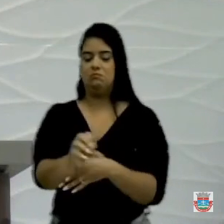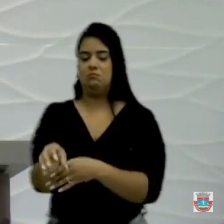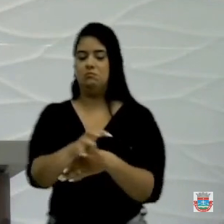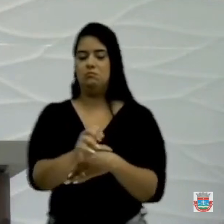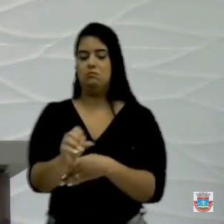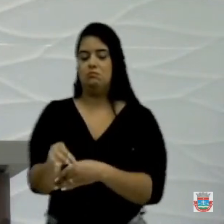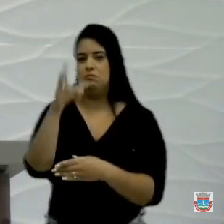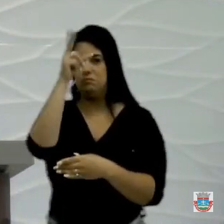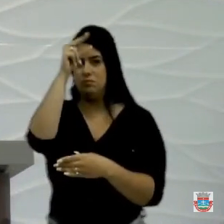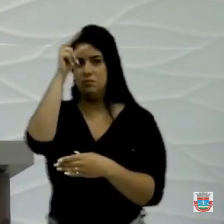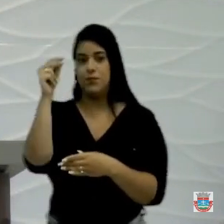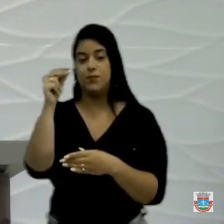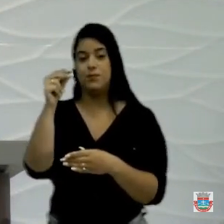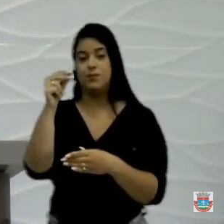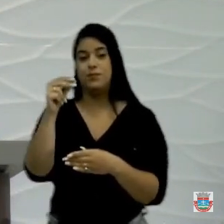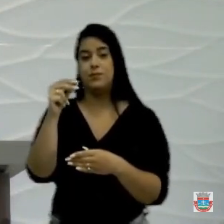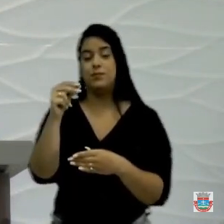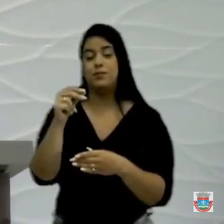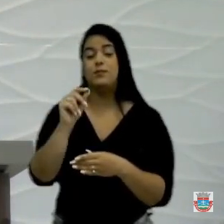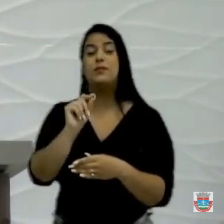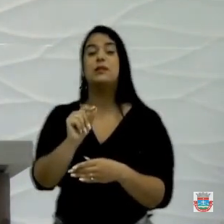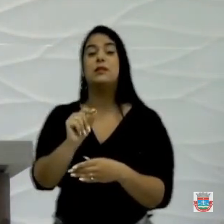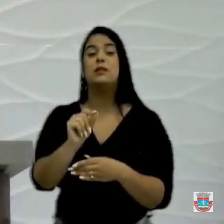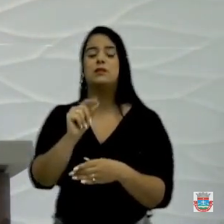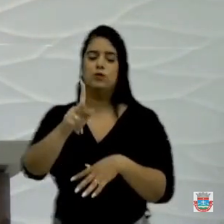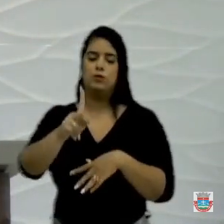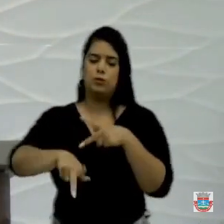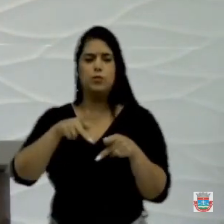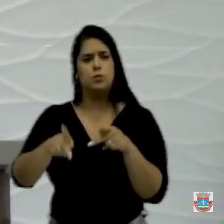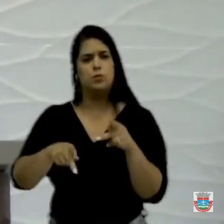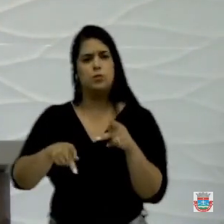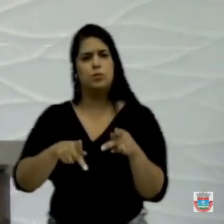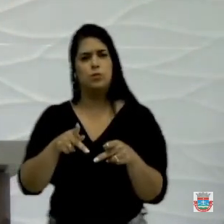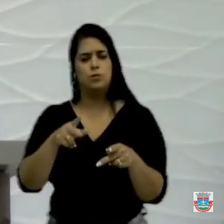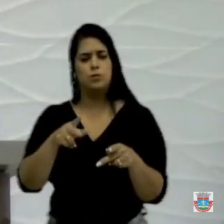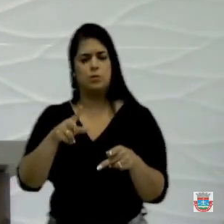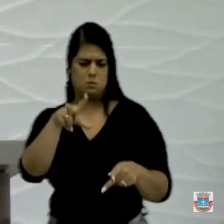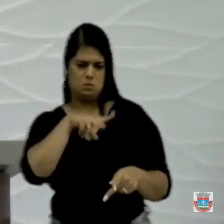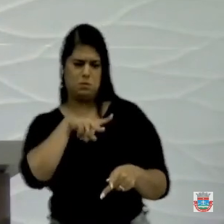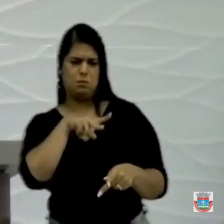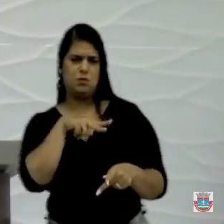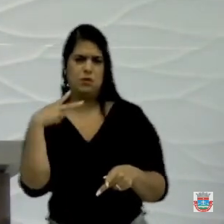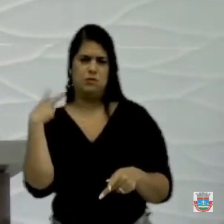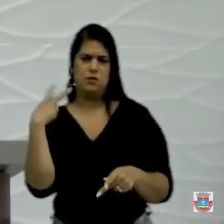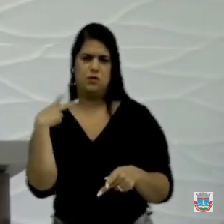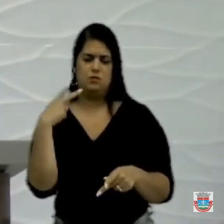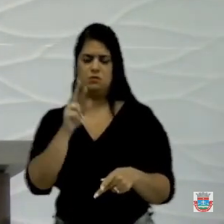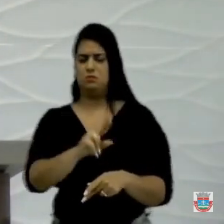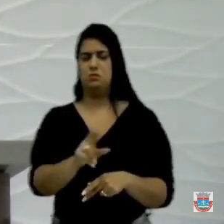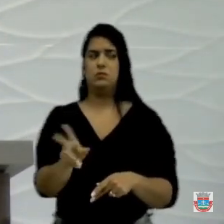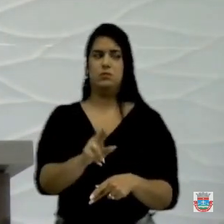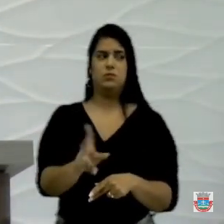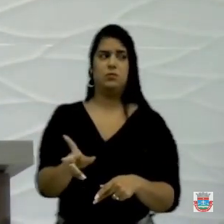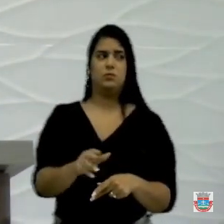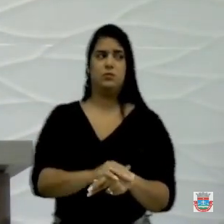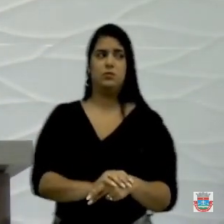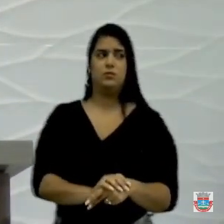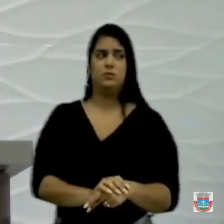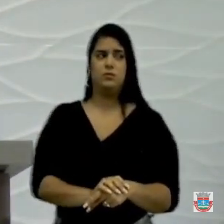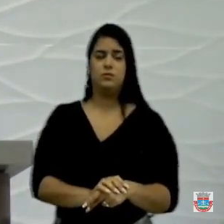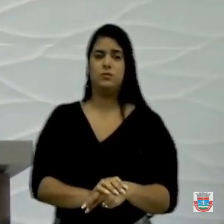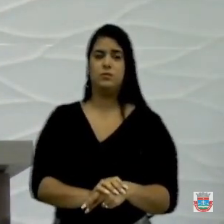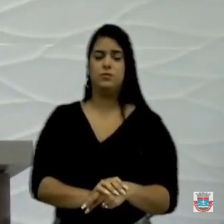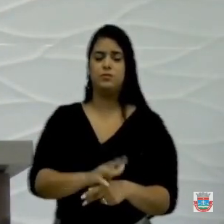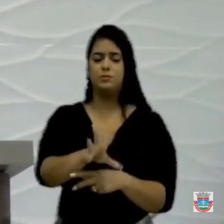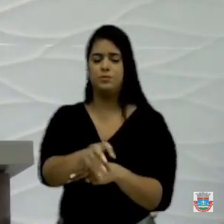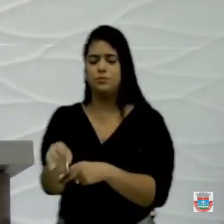prefeitura é do povo, senhor presidente. Não é do vereador, nem do prefeito. É do povo. Então, quando a gente coloca um trator para a